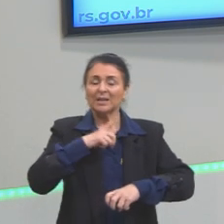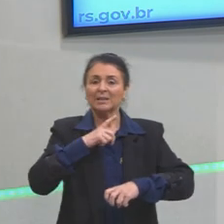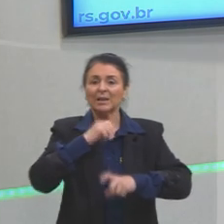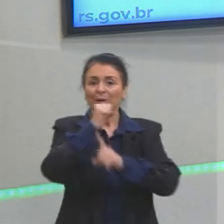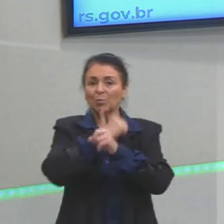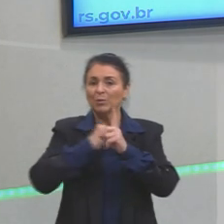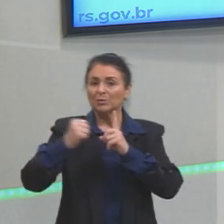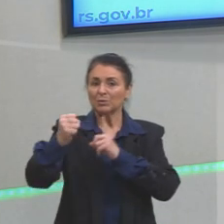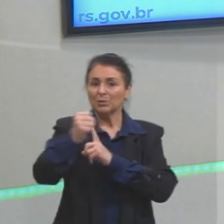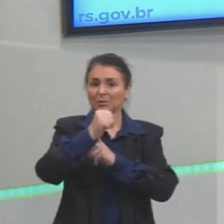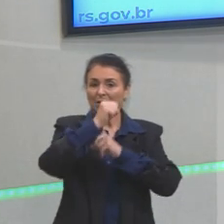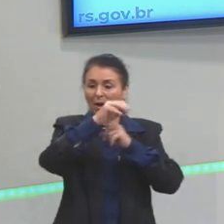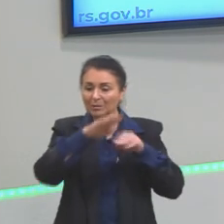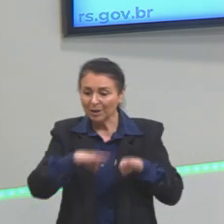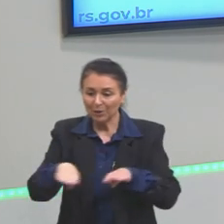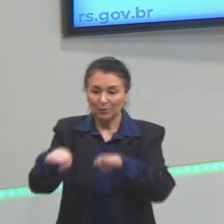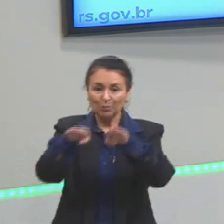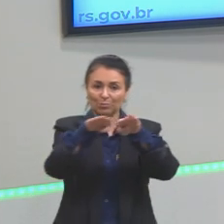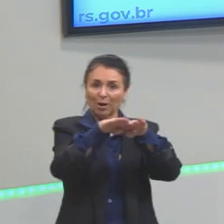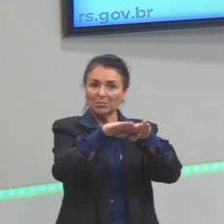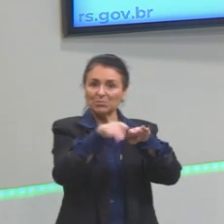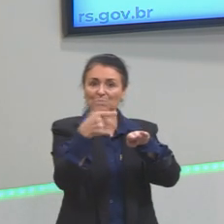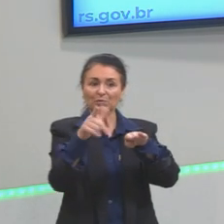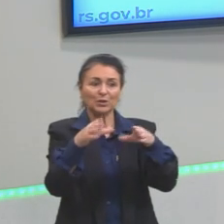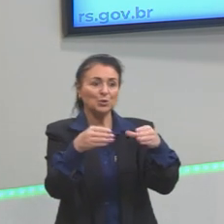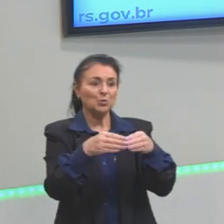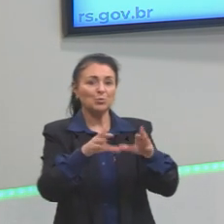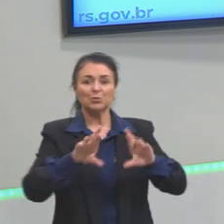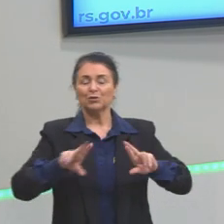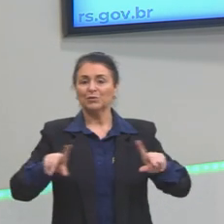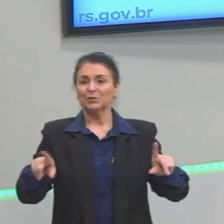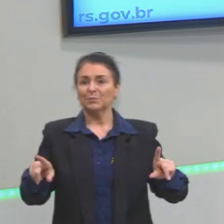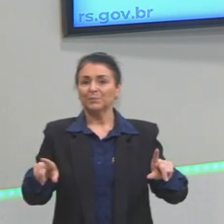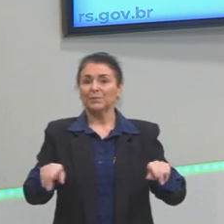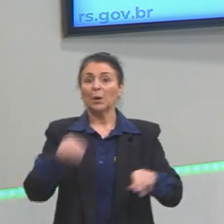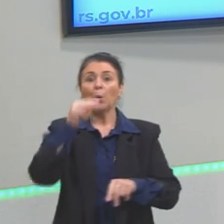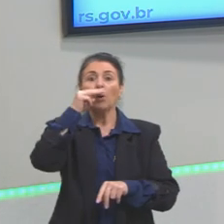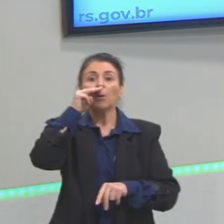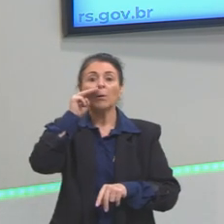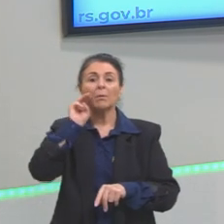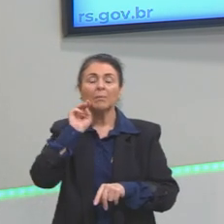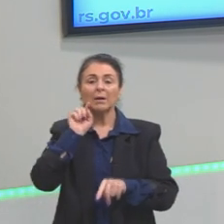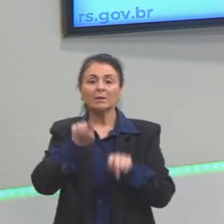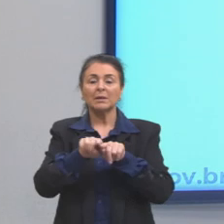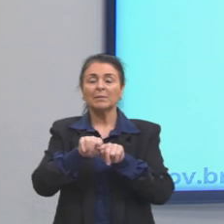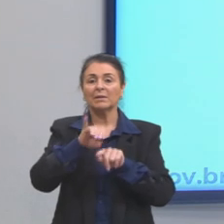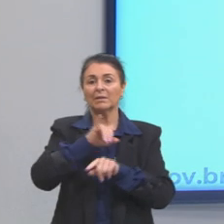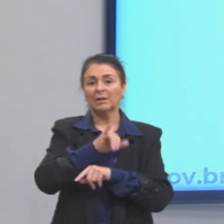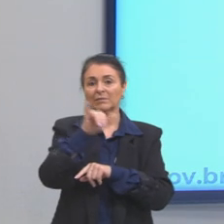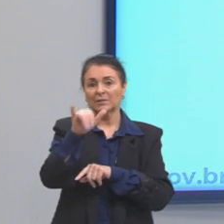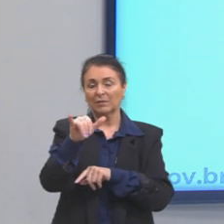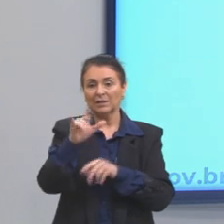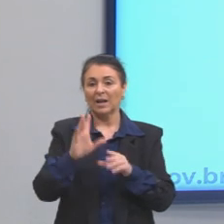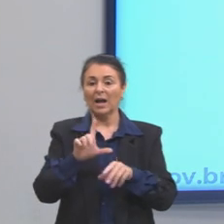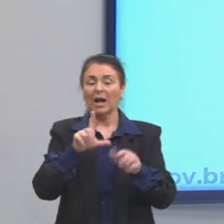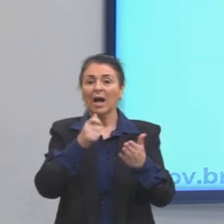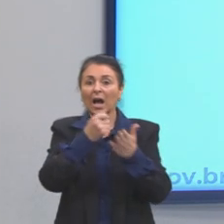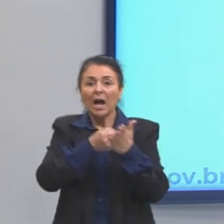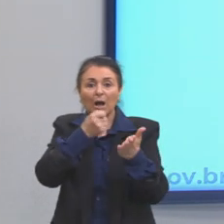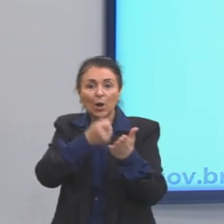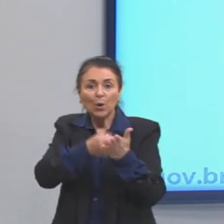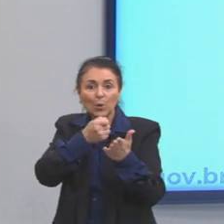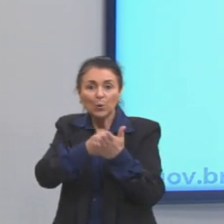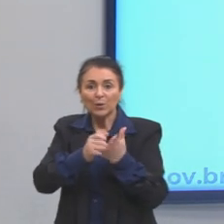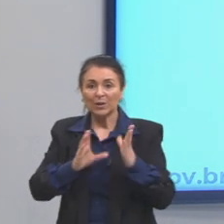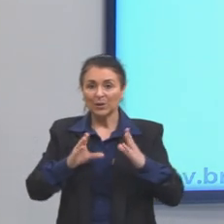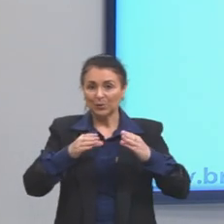sem classe, na proposta do Marx. Para o Marx também, é a luta de classes que é o motor da